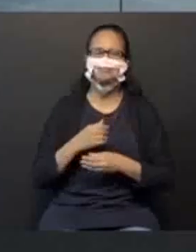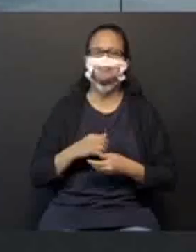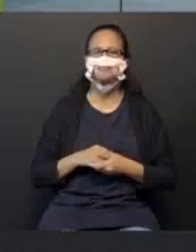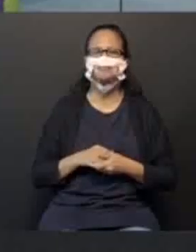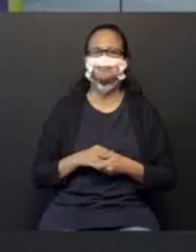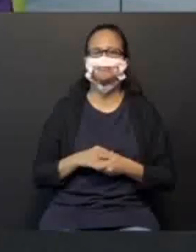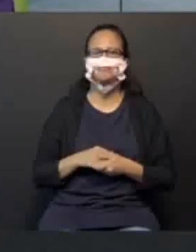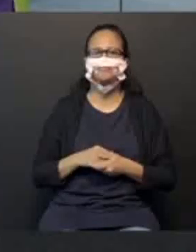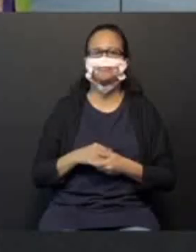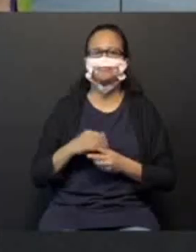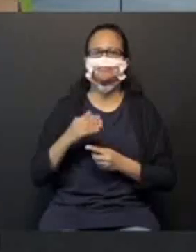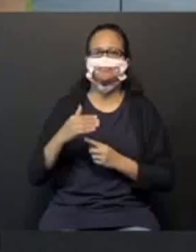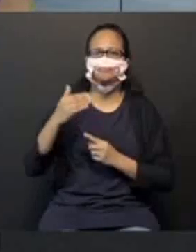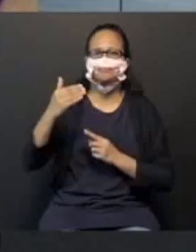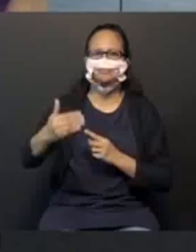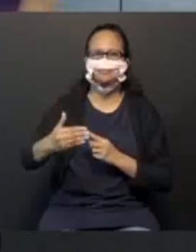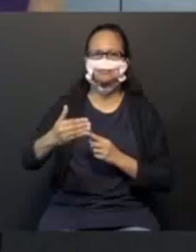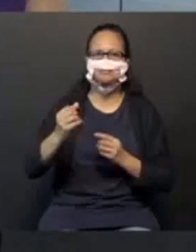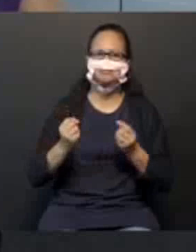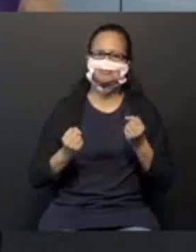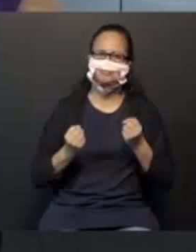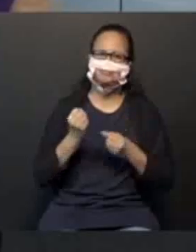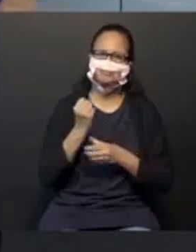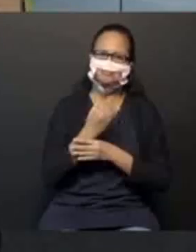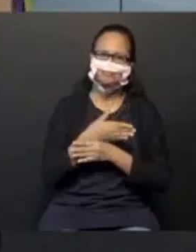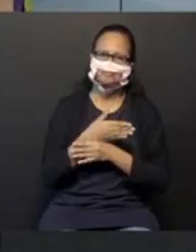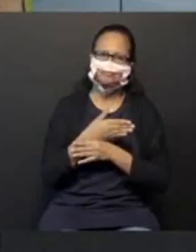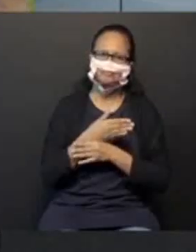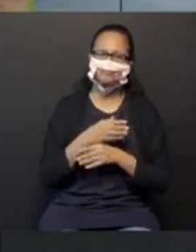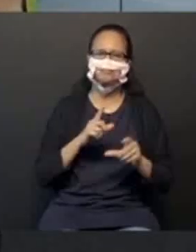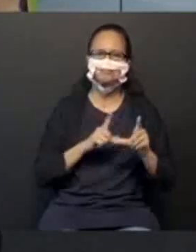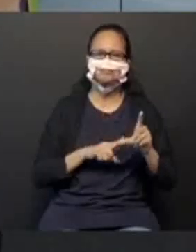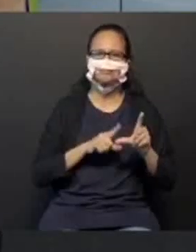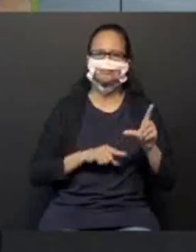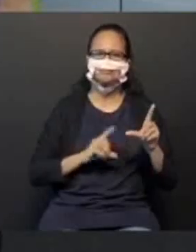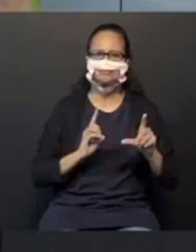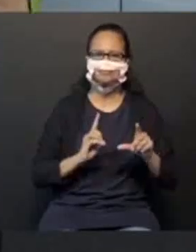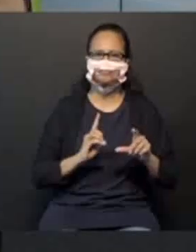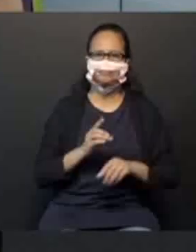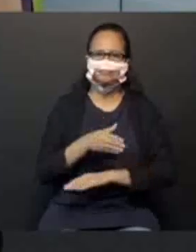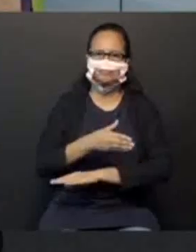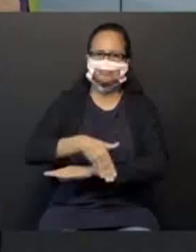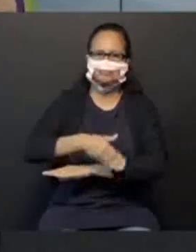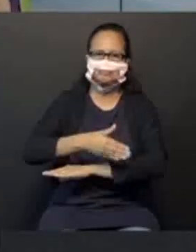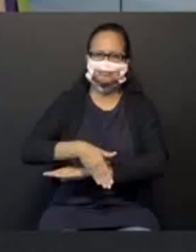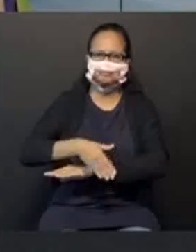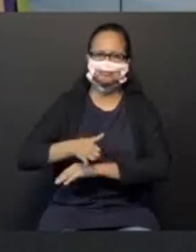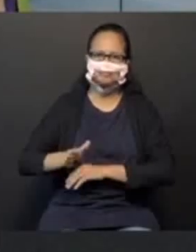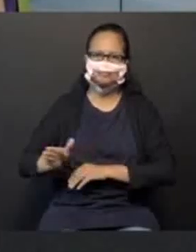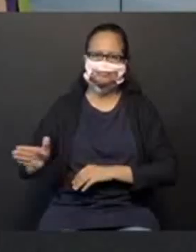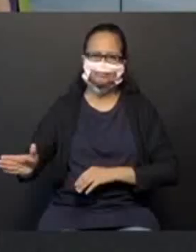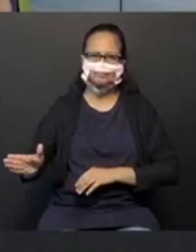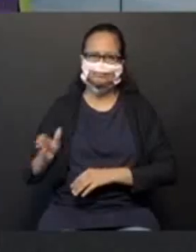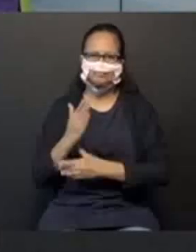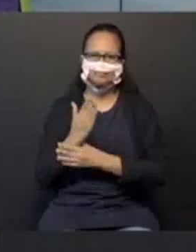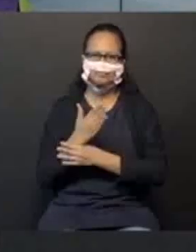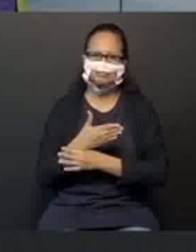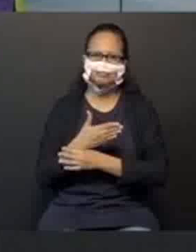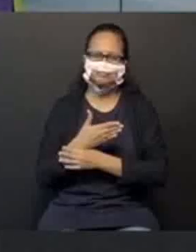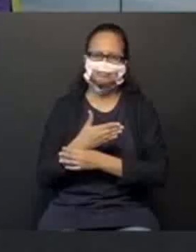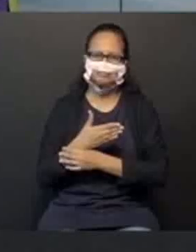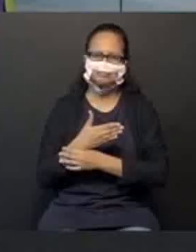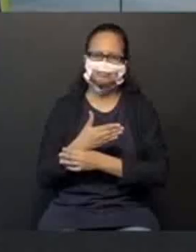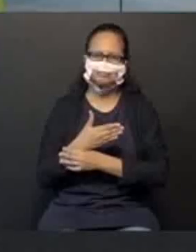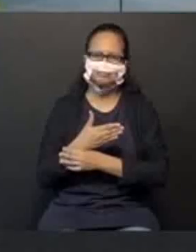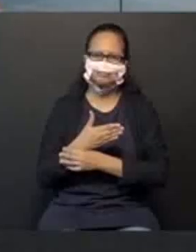Eles estão na frente do táxi. Letra D. Na rua, à direita do táxi. Olha